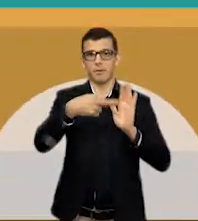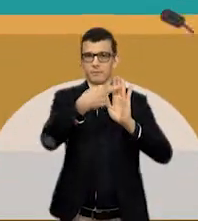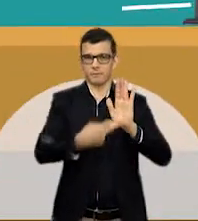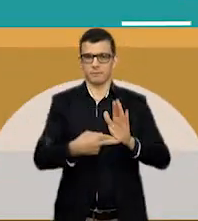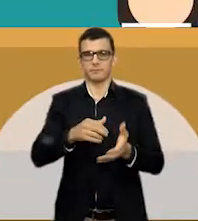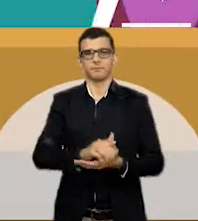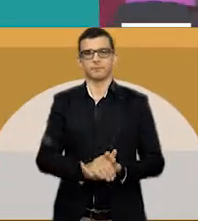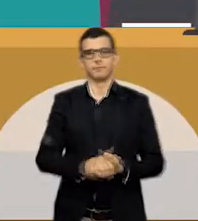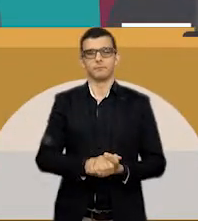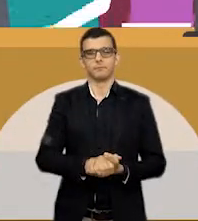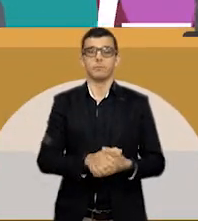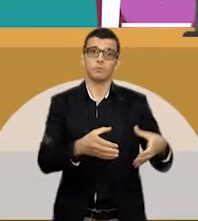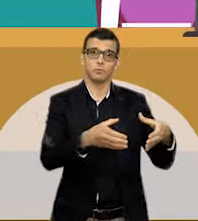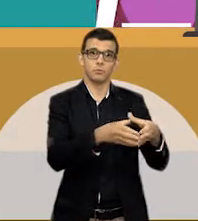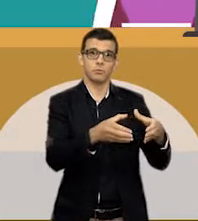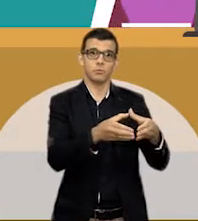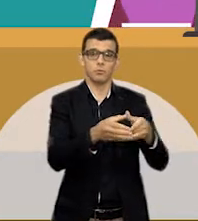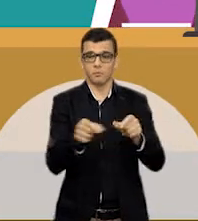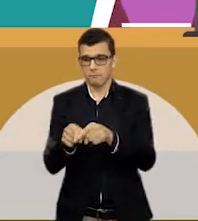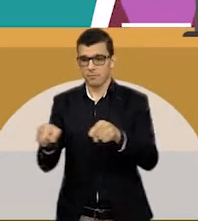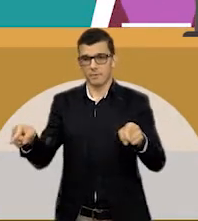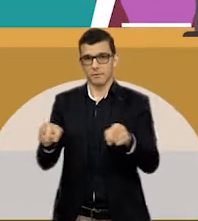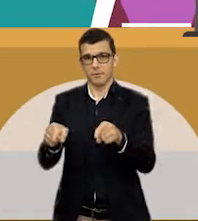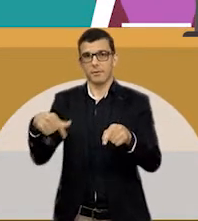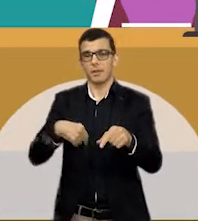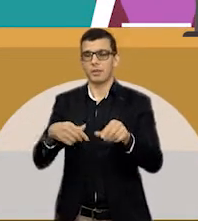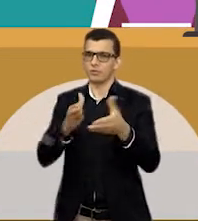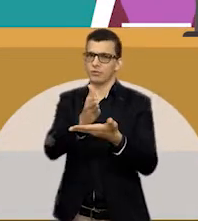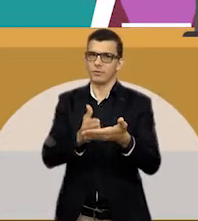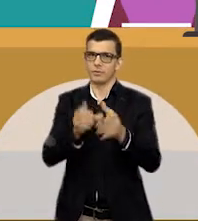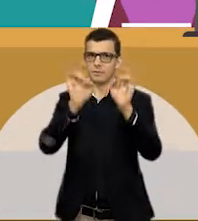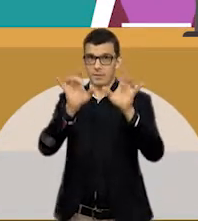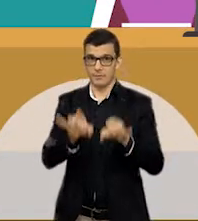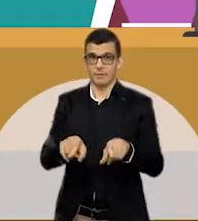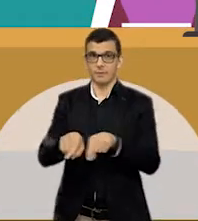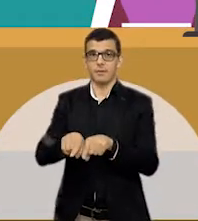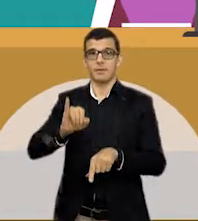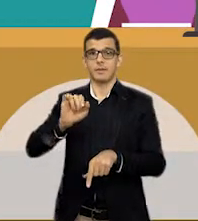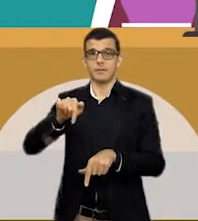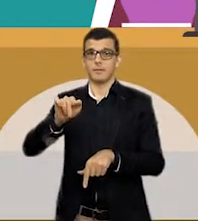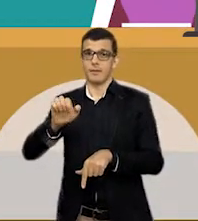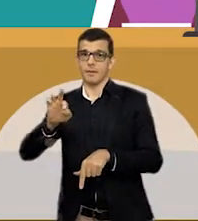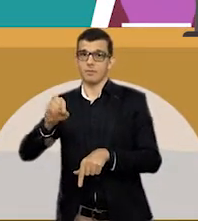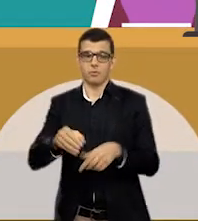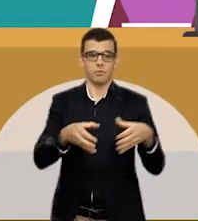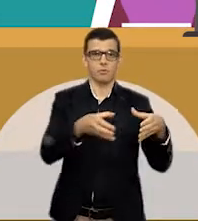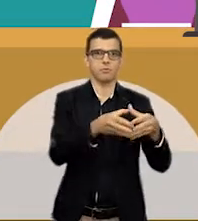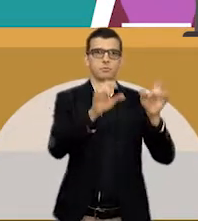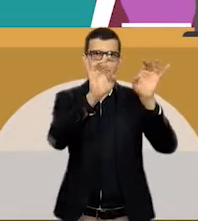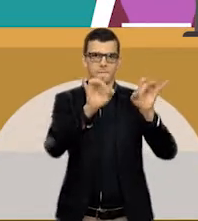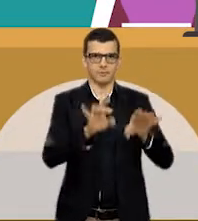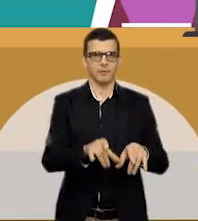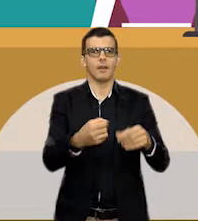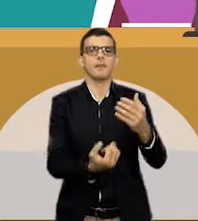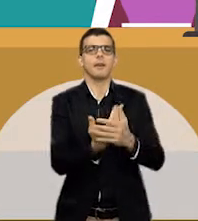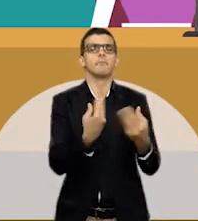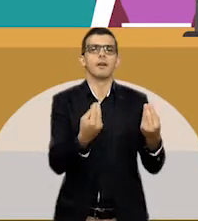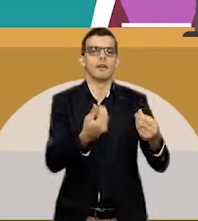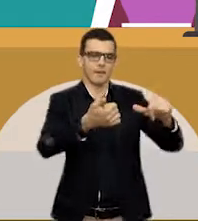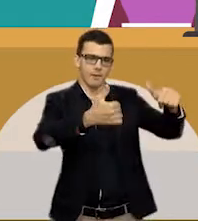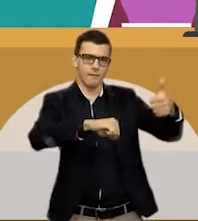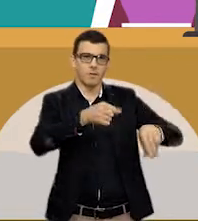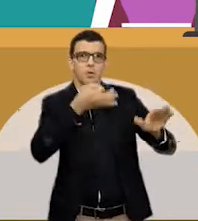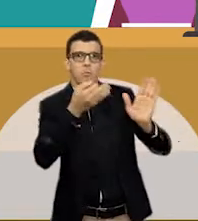As comissões temporárias se dividem em especiais e de inquérito. As comissões especiais são criadas para dar